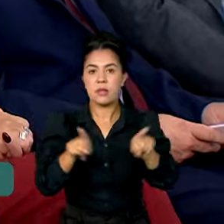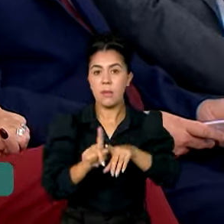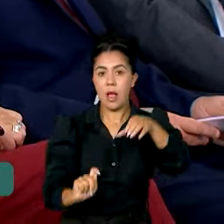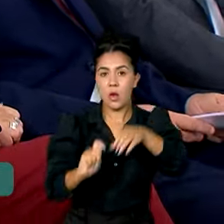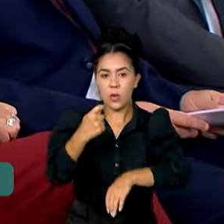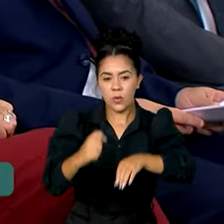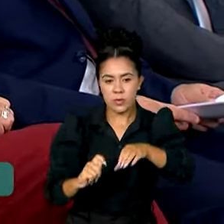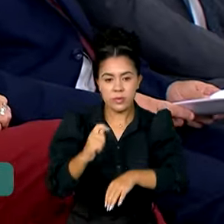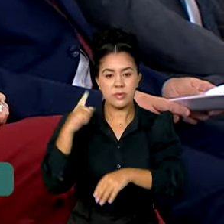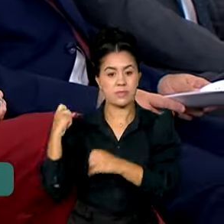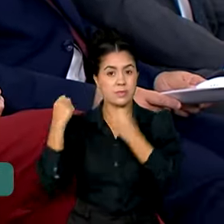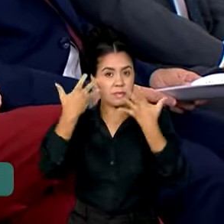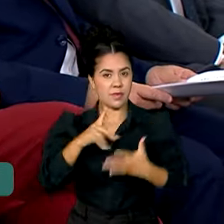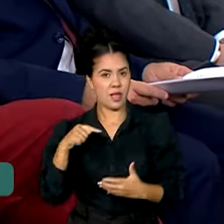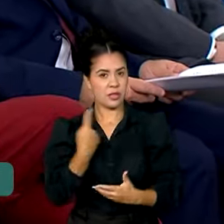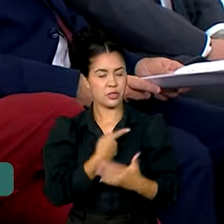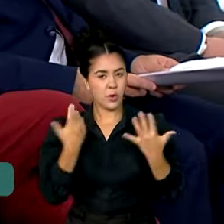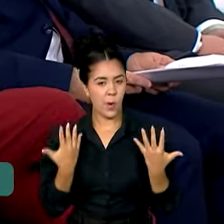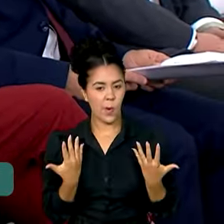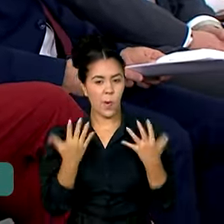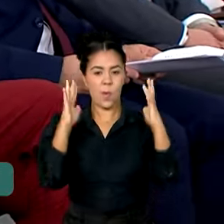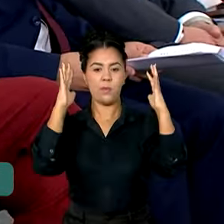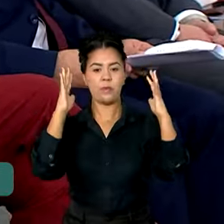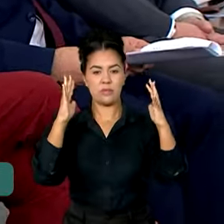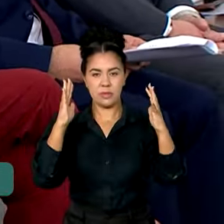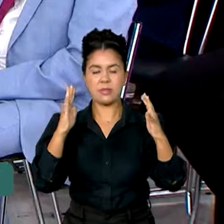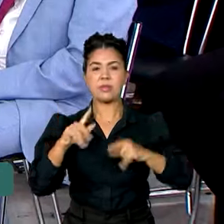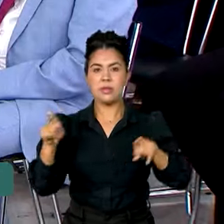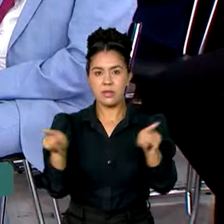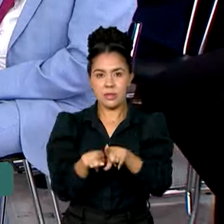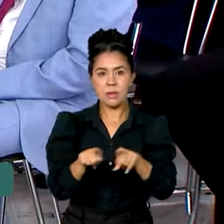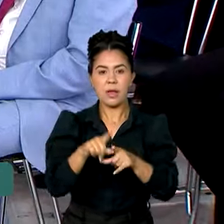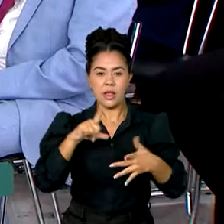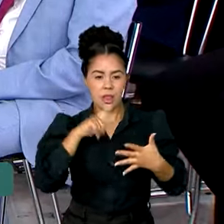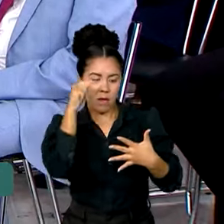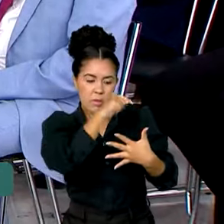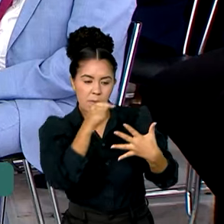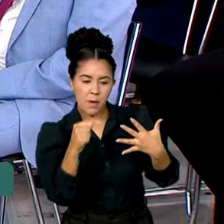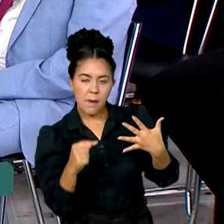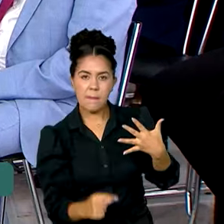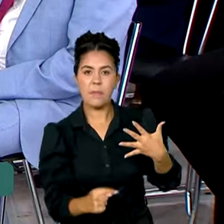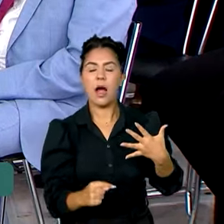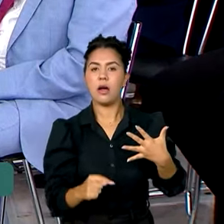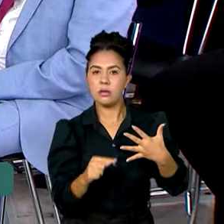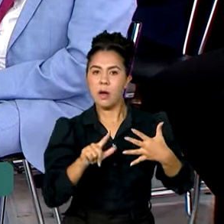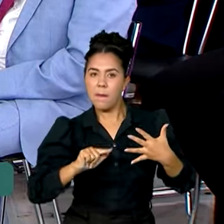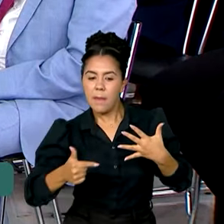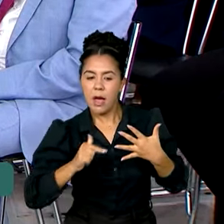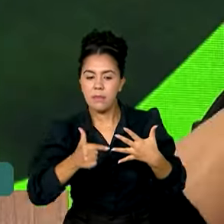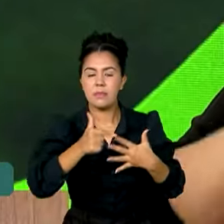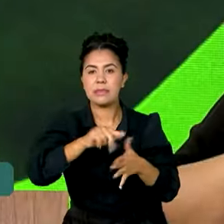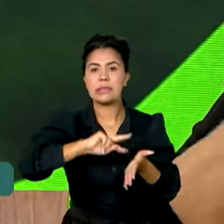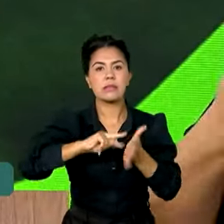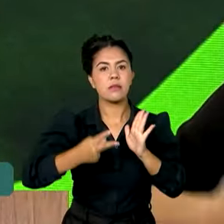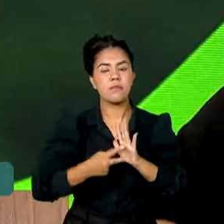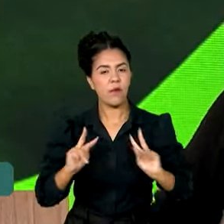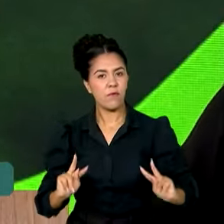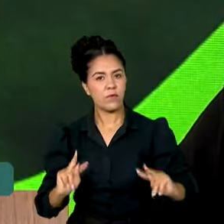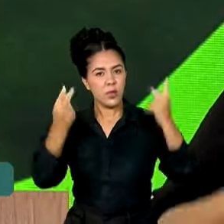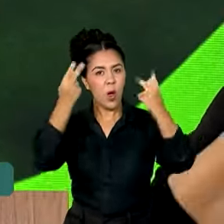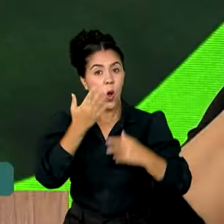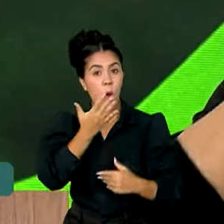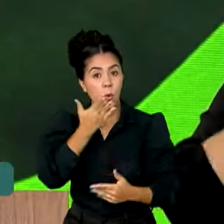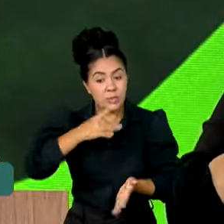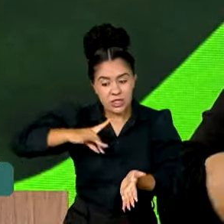Celebramos mais espaço. Ter esses instrumentos em nossas mãos também significam muitas vitórias. Comida de